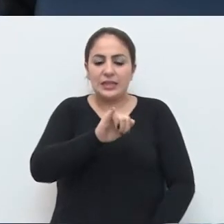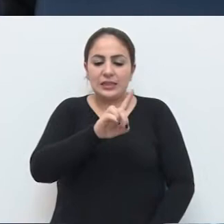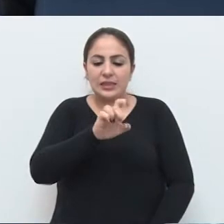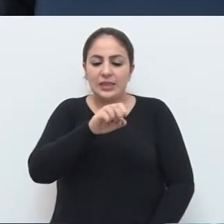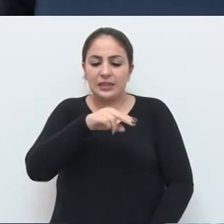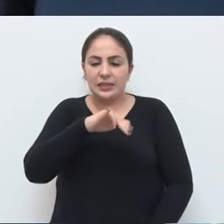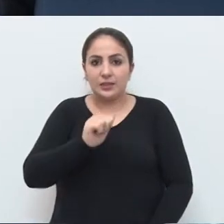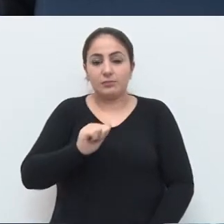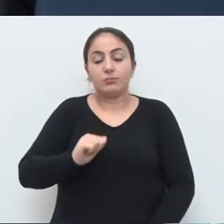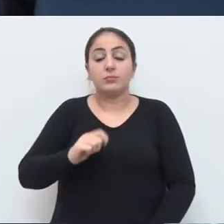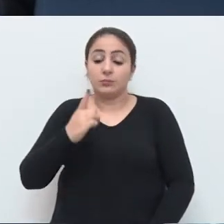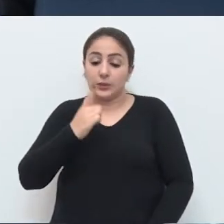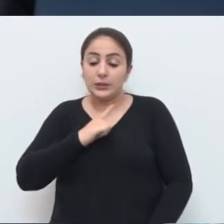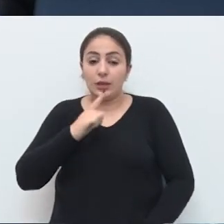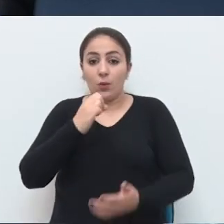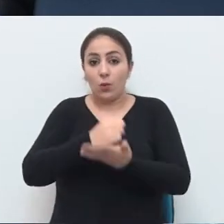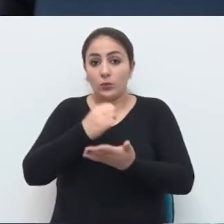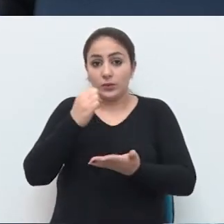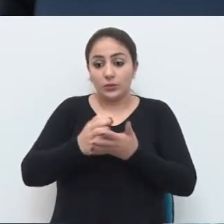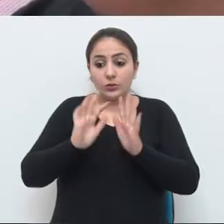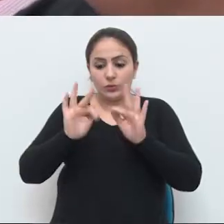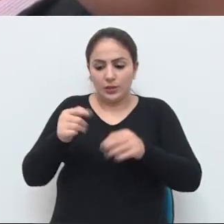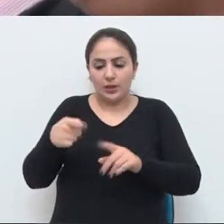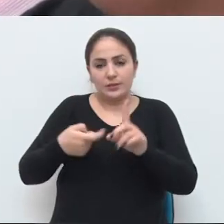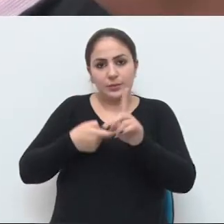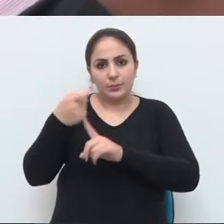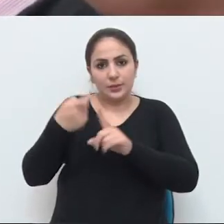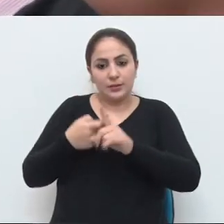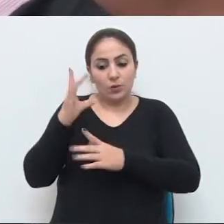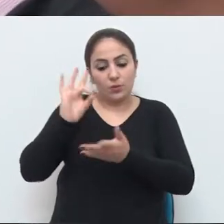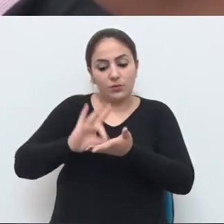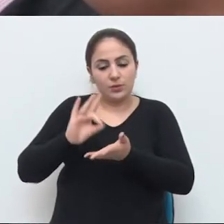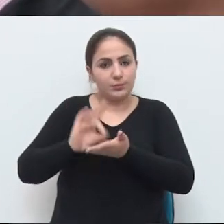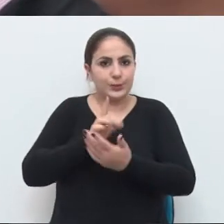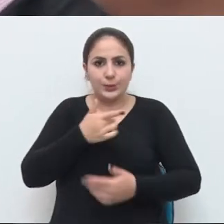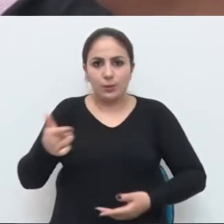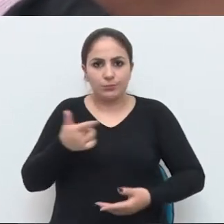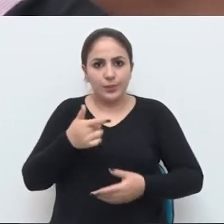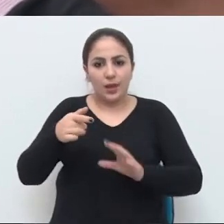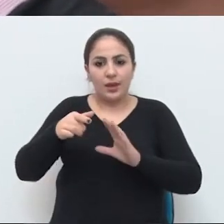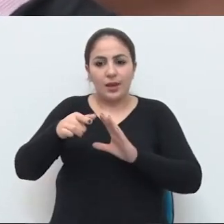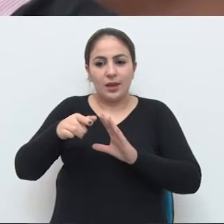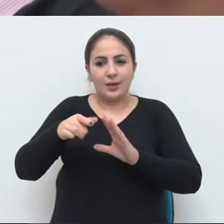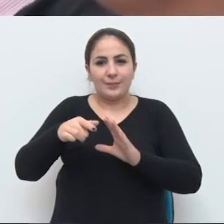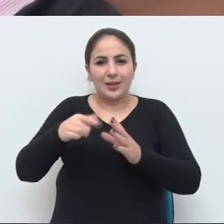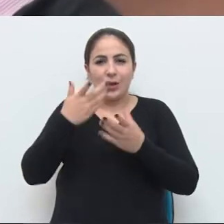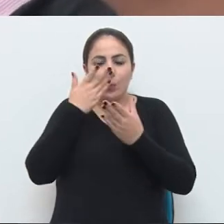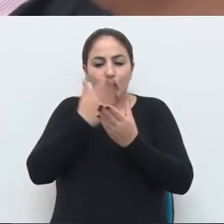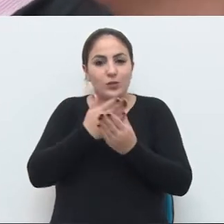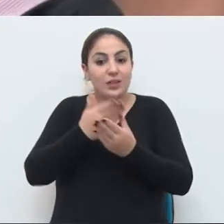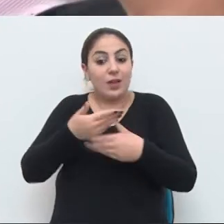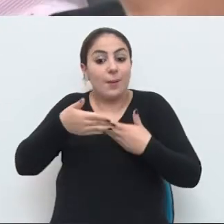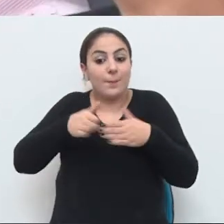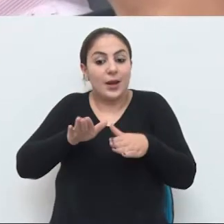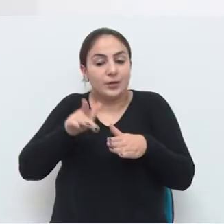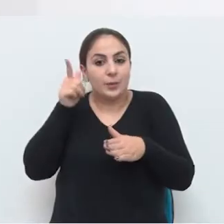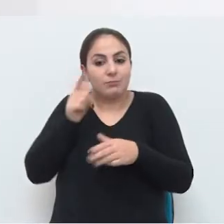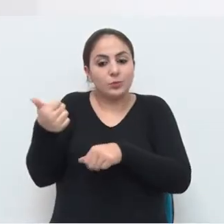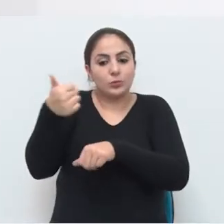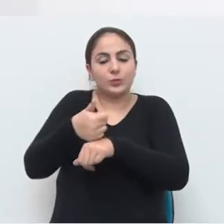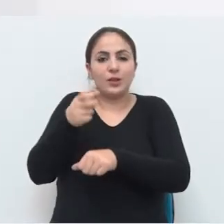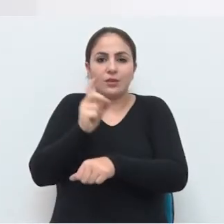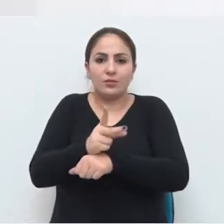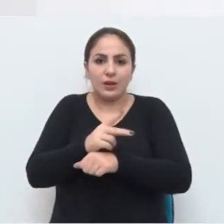teriam os contratos encerrados neste mês e atualmente não há processo seletivo para preencher as vagas.